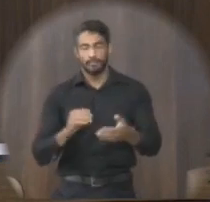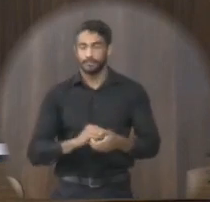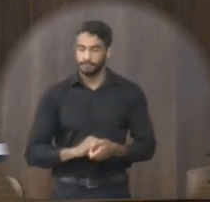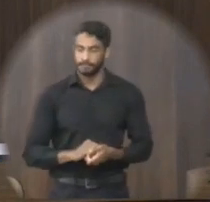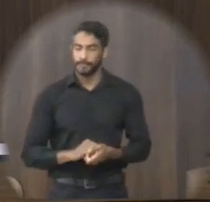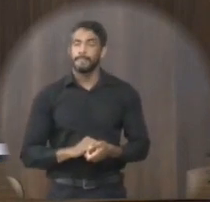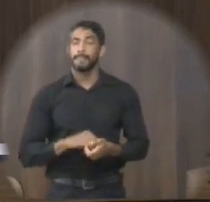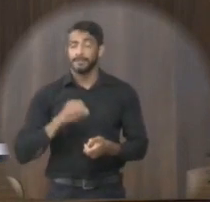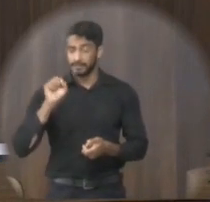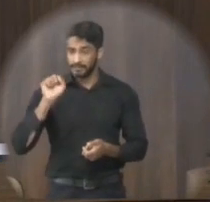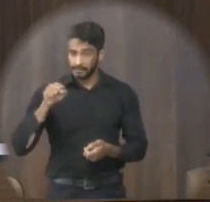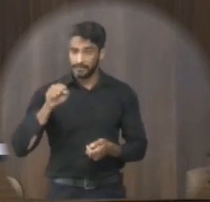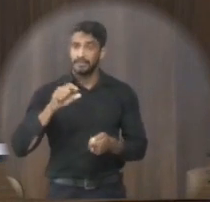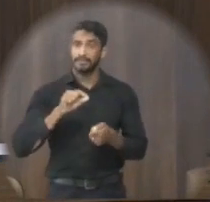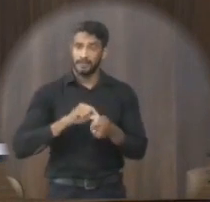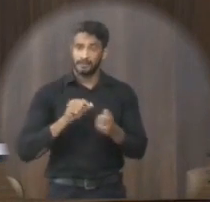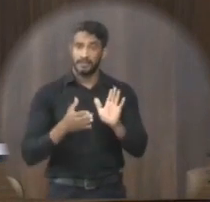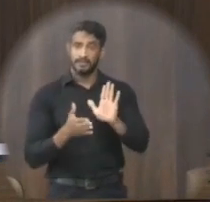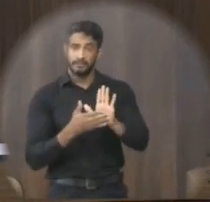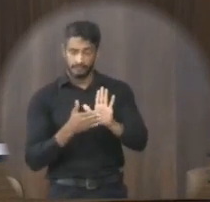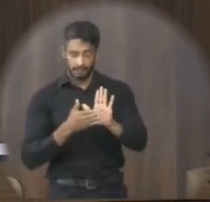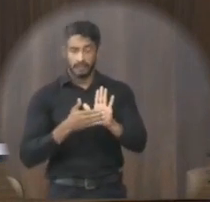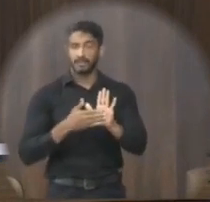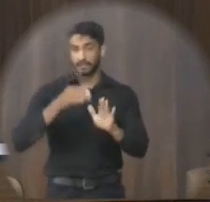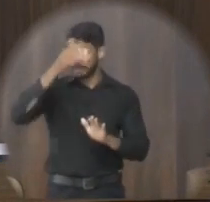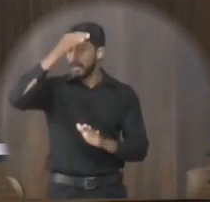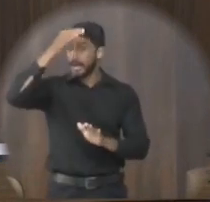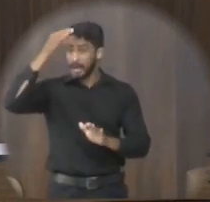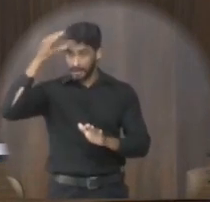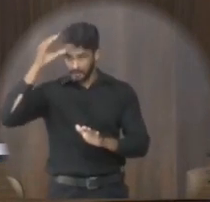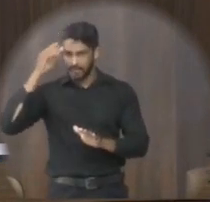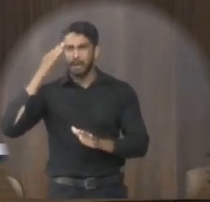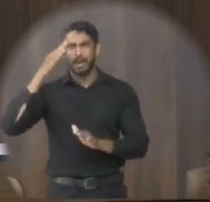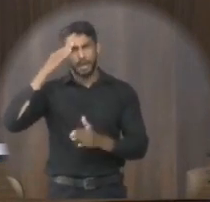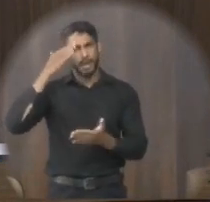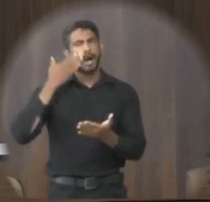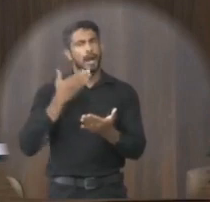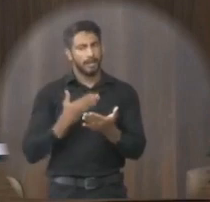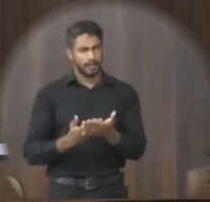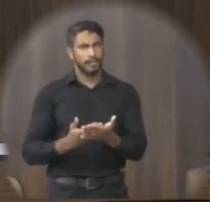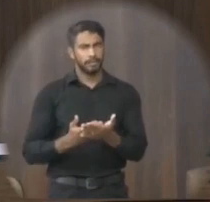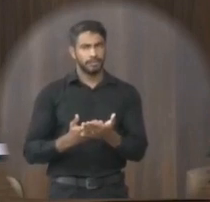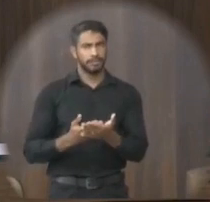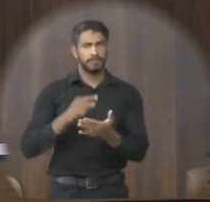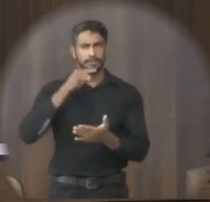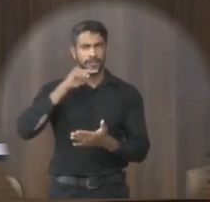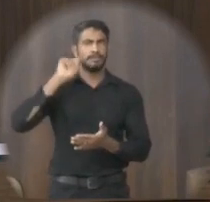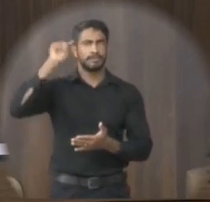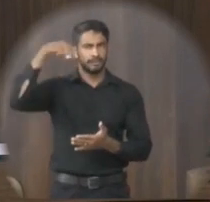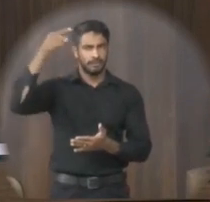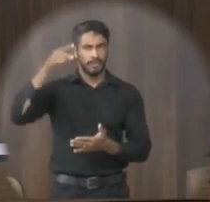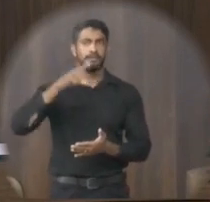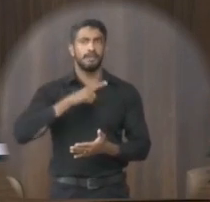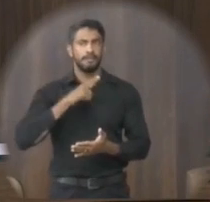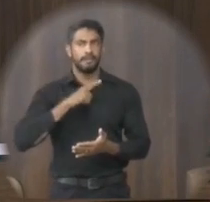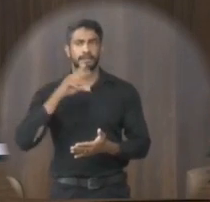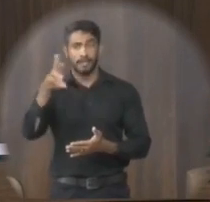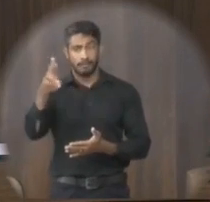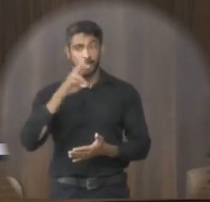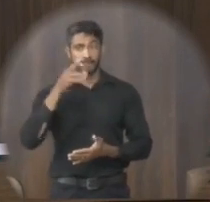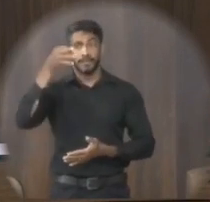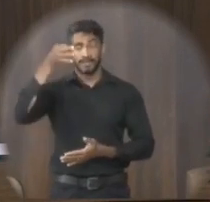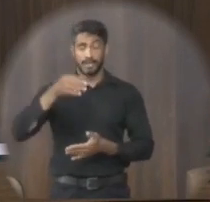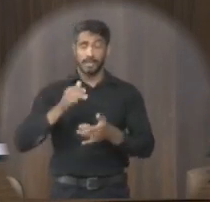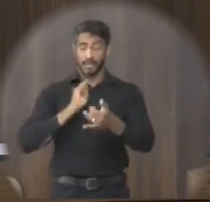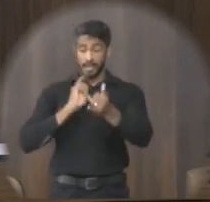está sendo coloquei a Câmara à disposição acredito que semana que vem nós já vamos ter um posicionamento mais certo eles não